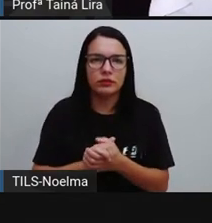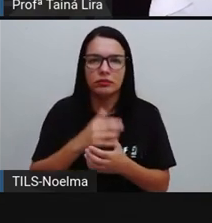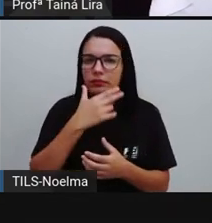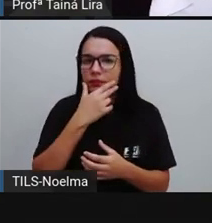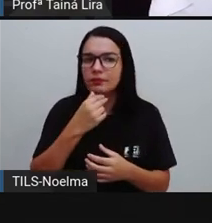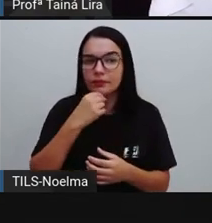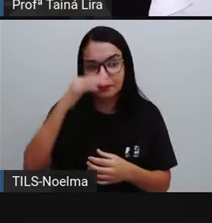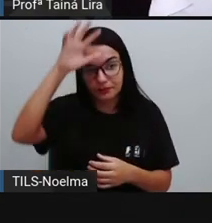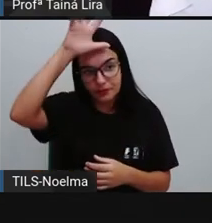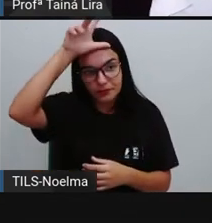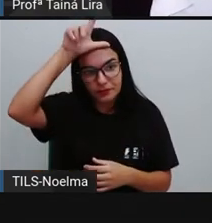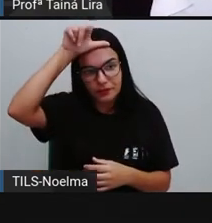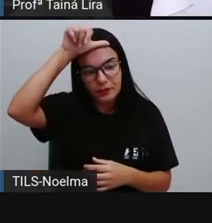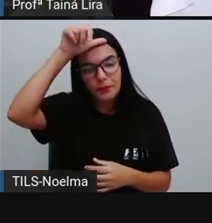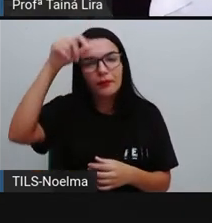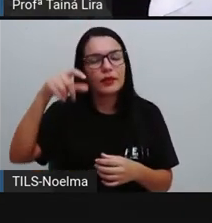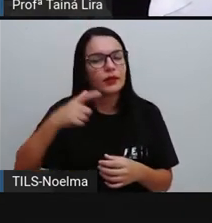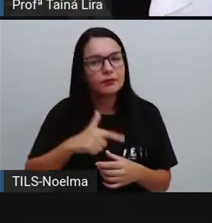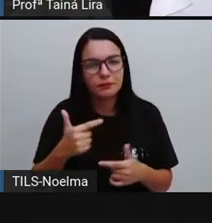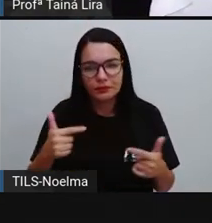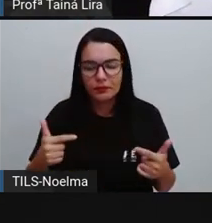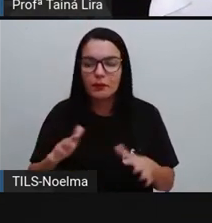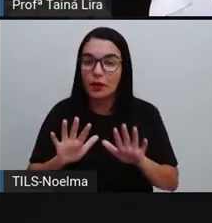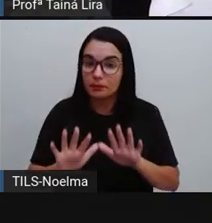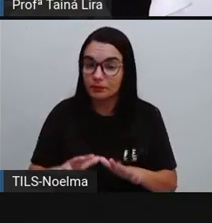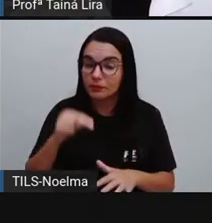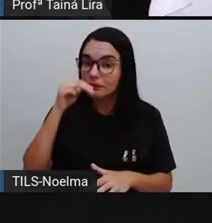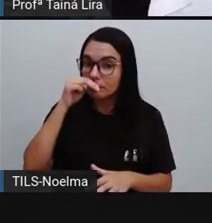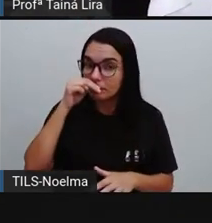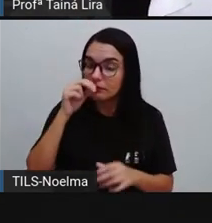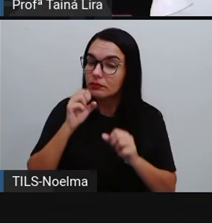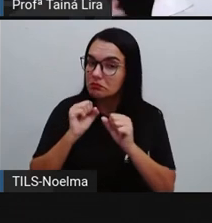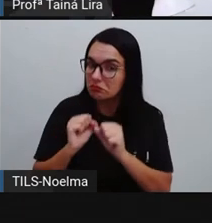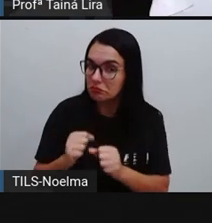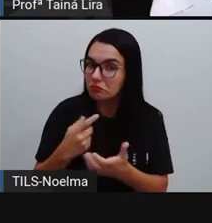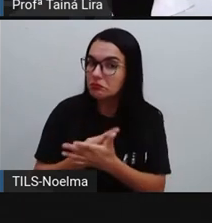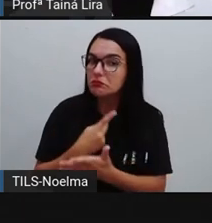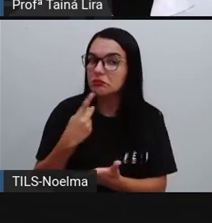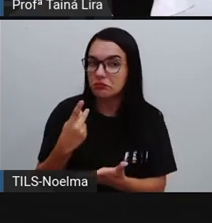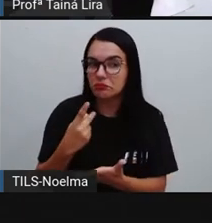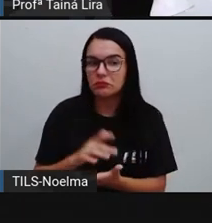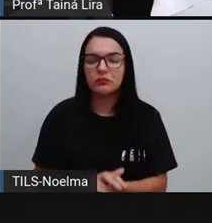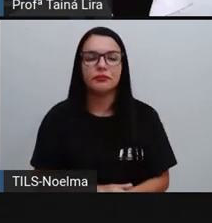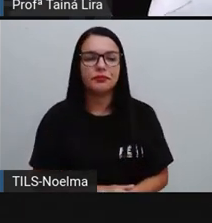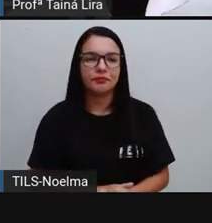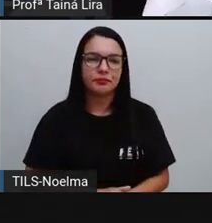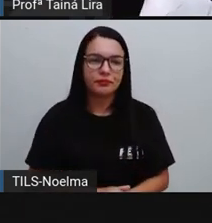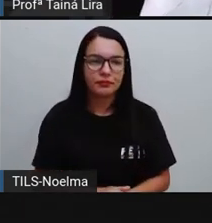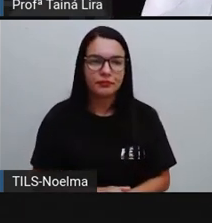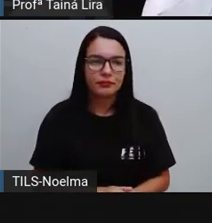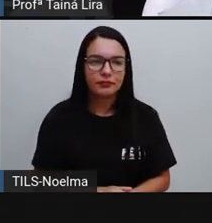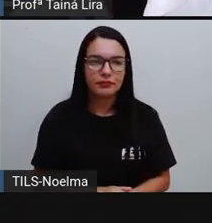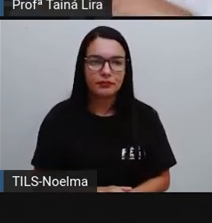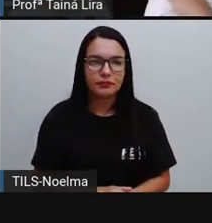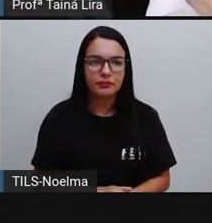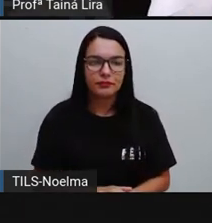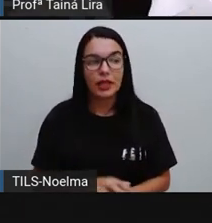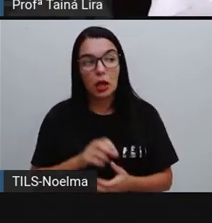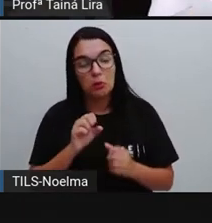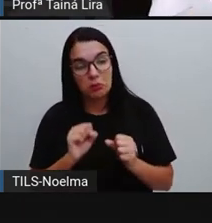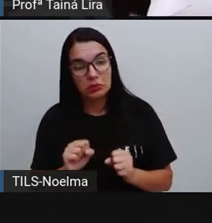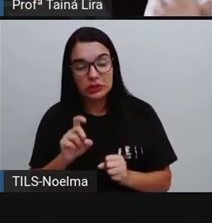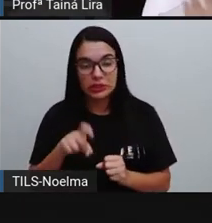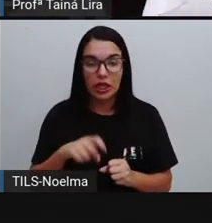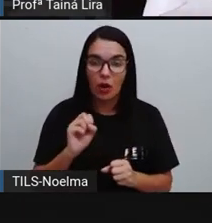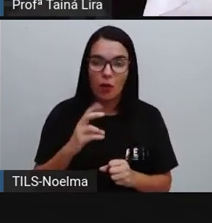machucou. Mônica poderia realmente se machucar ou não, tá? Poderia acontecer de ela não se